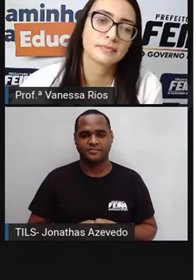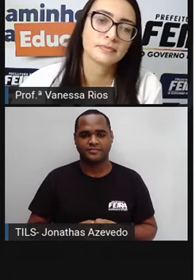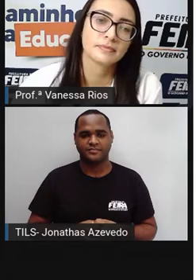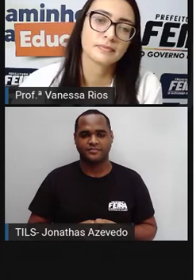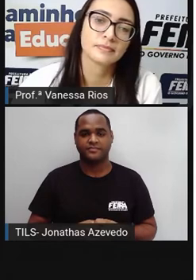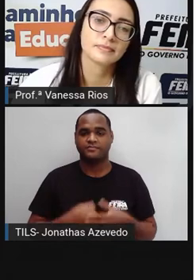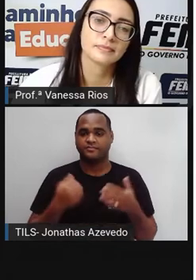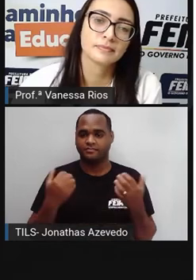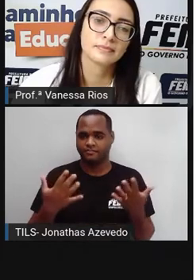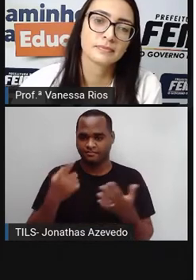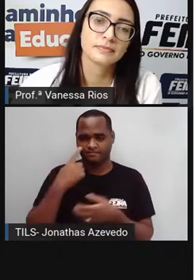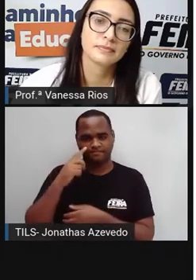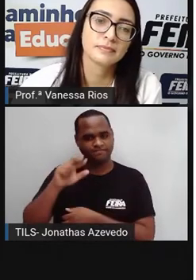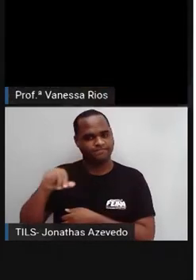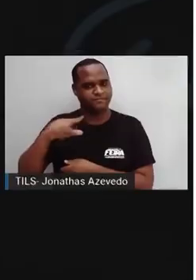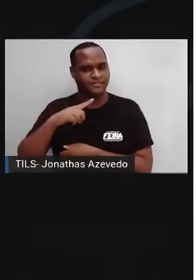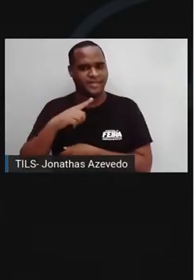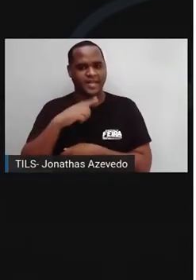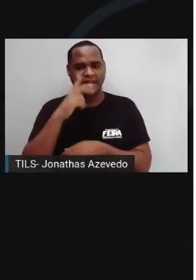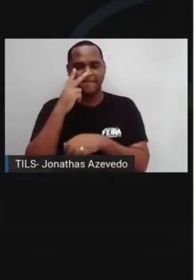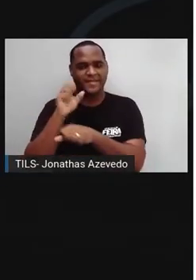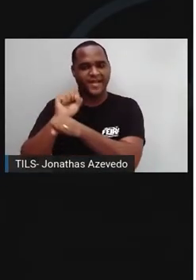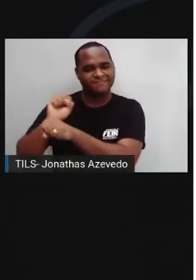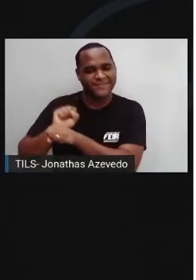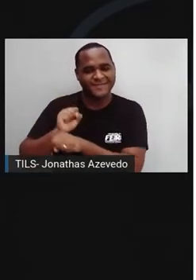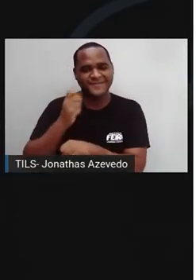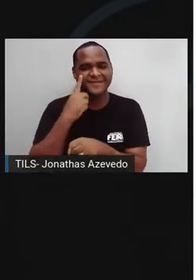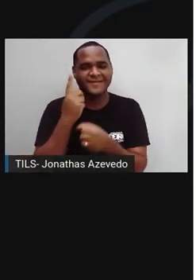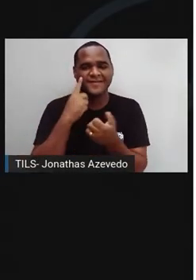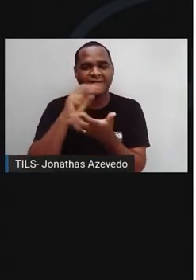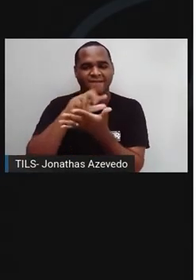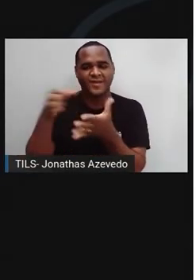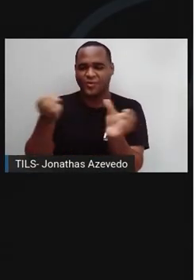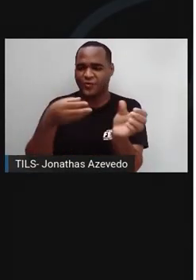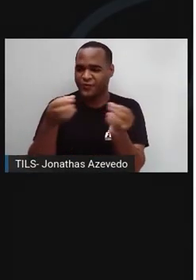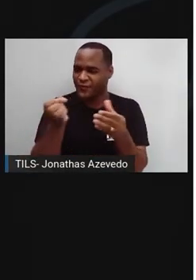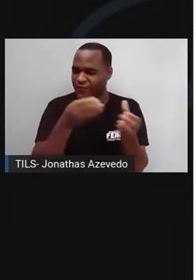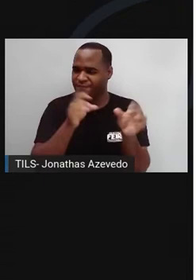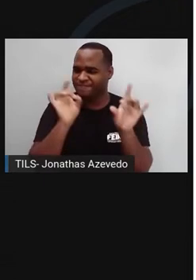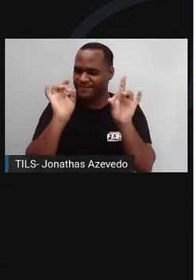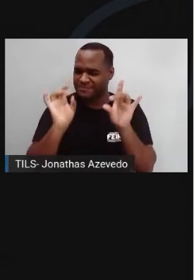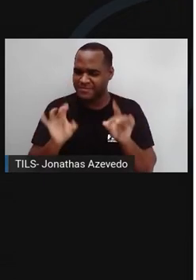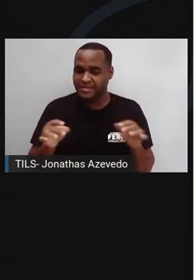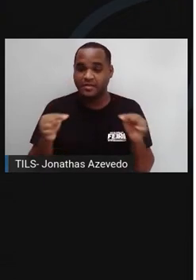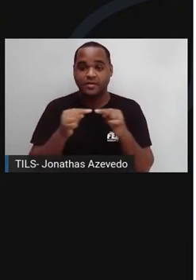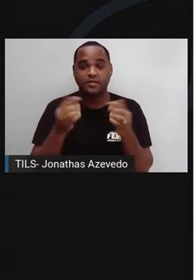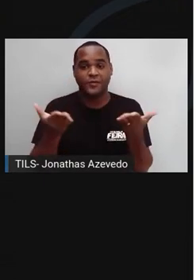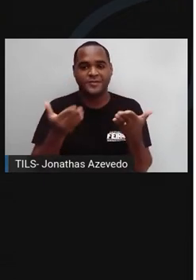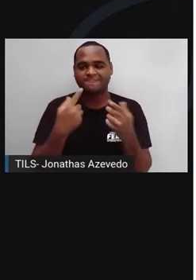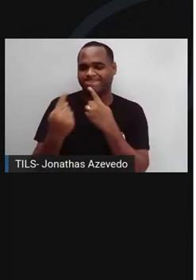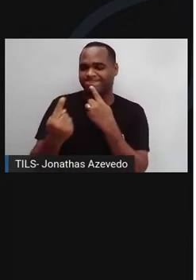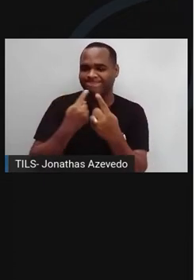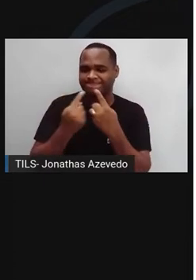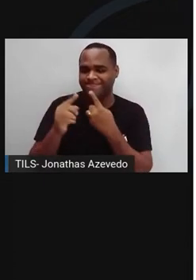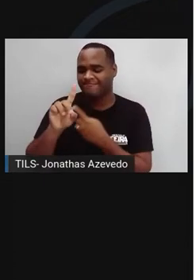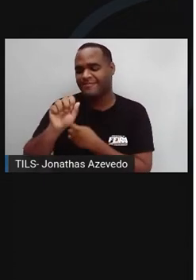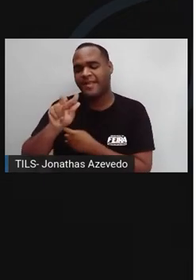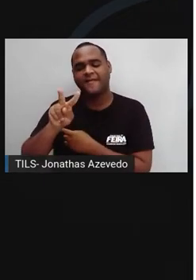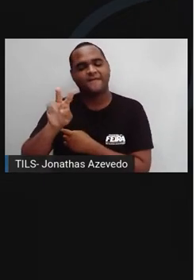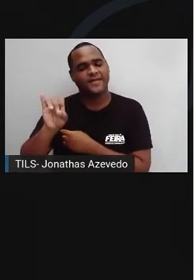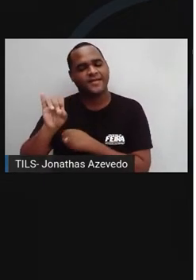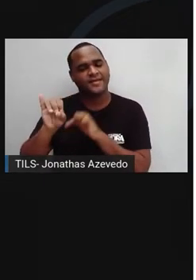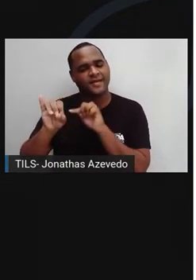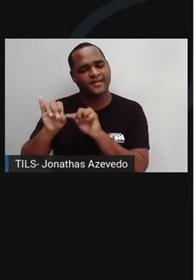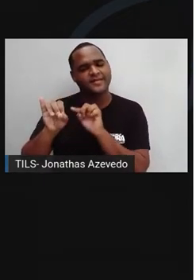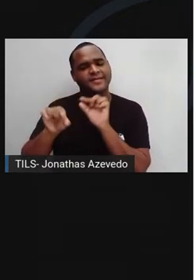TV Digitalks não para, estamos aqui gerando vários conteúdos de qualidade e hoje eu estou entrevistando o Davi Braga. O Davi